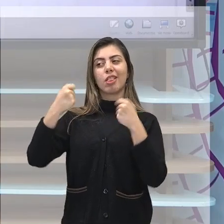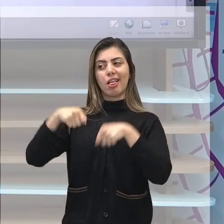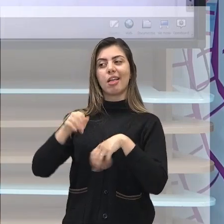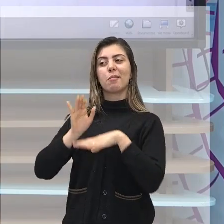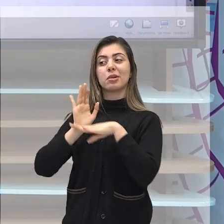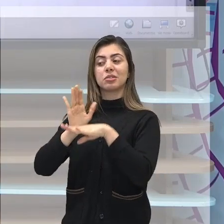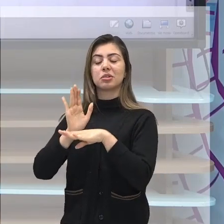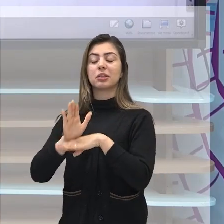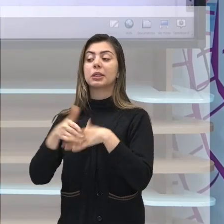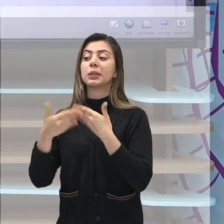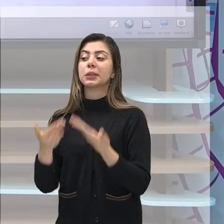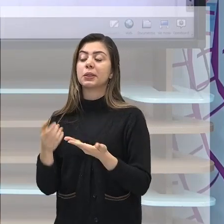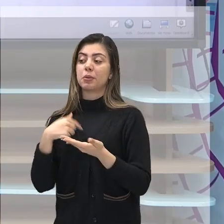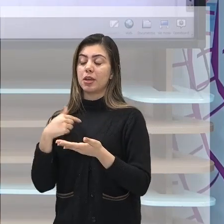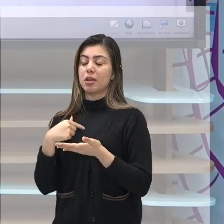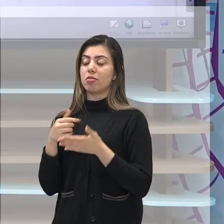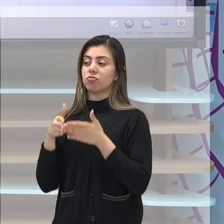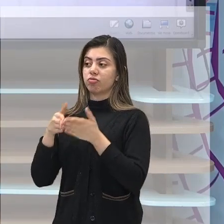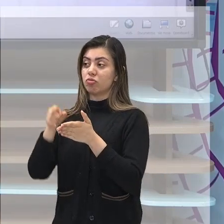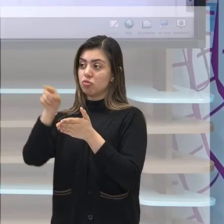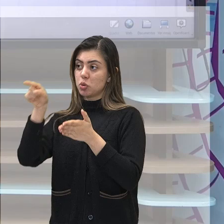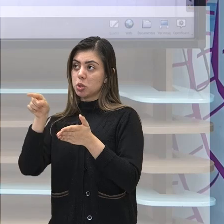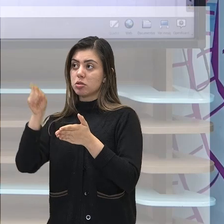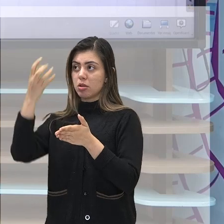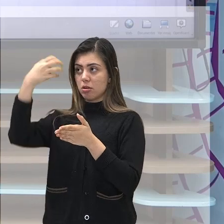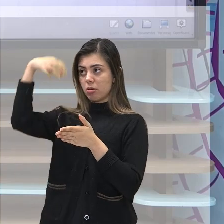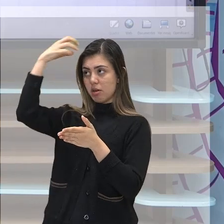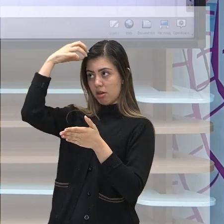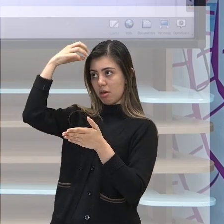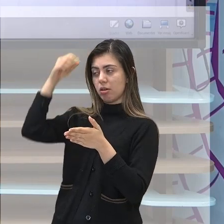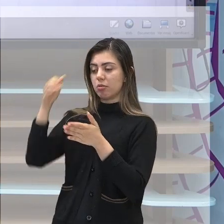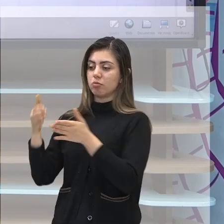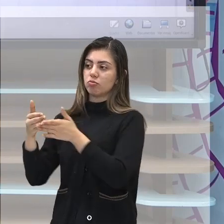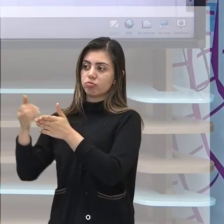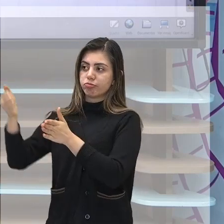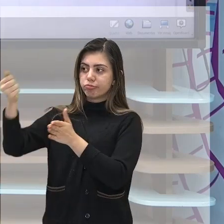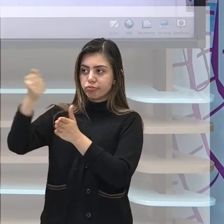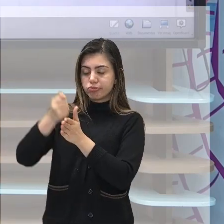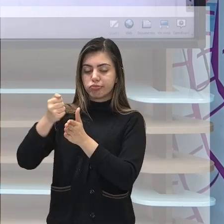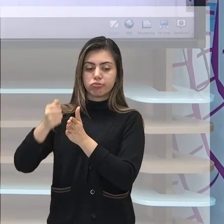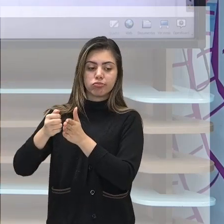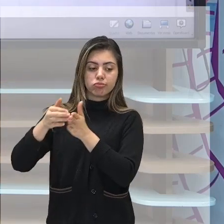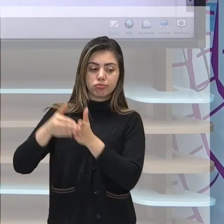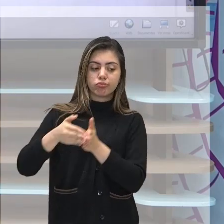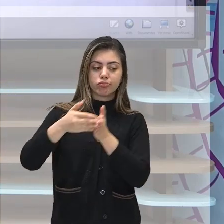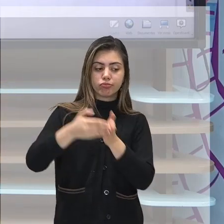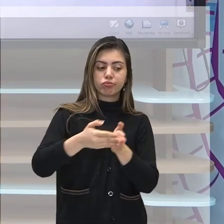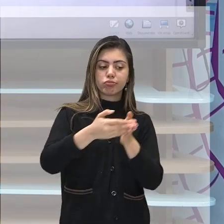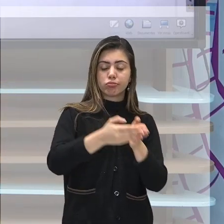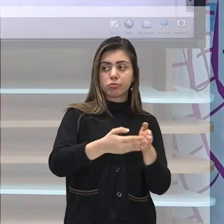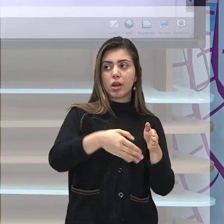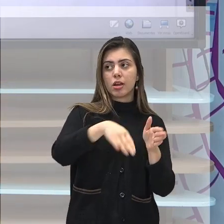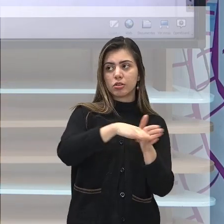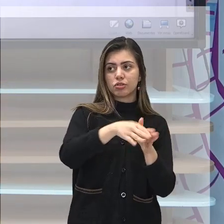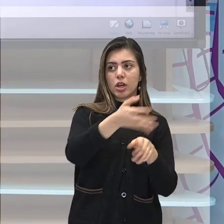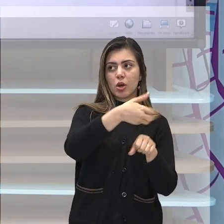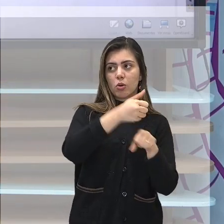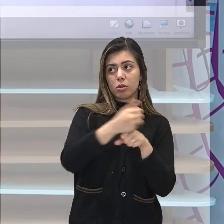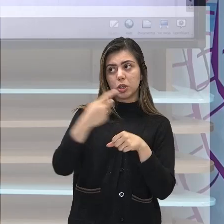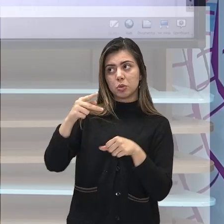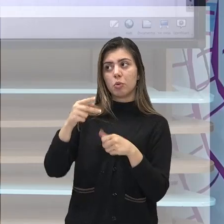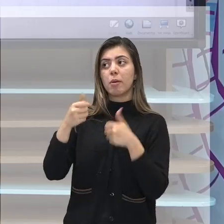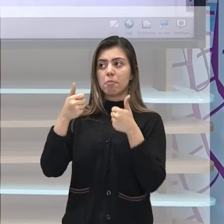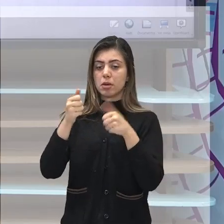Eu levo você, rei, Dom João, em segurança para a sua colônia. Tudo bem?